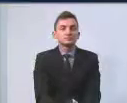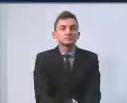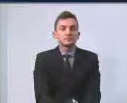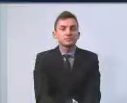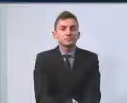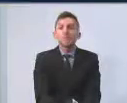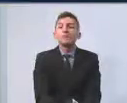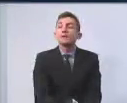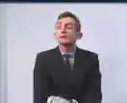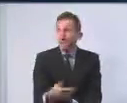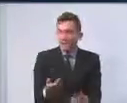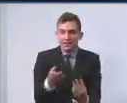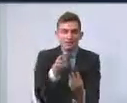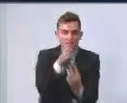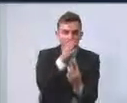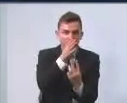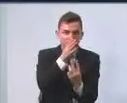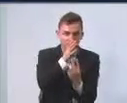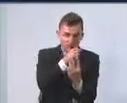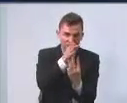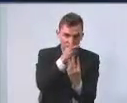Essas são as subdivisões.